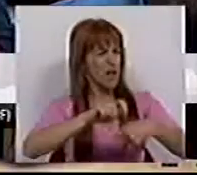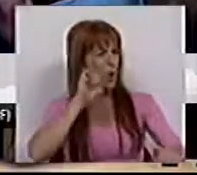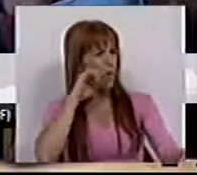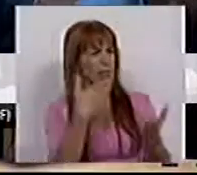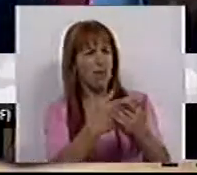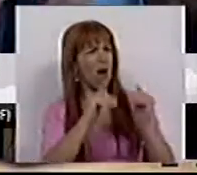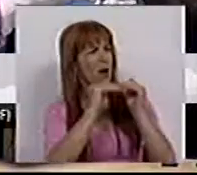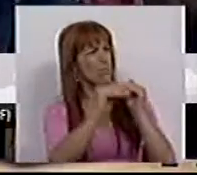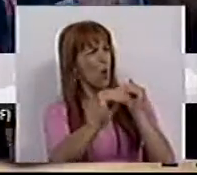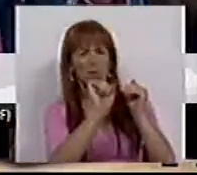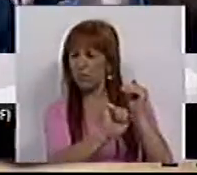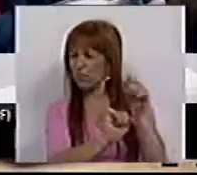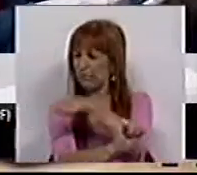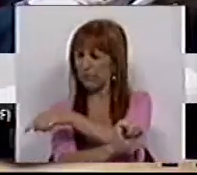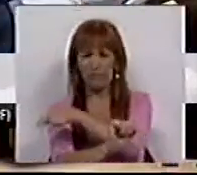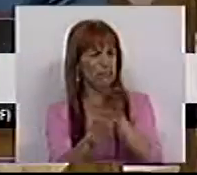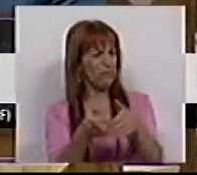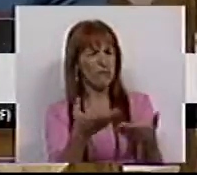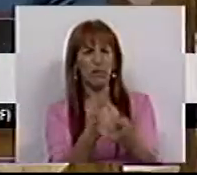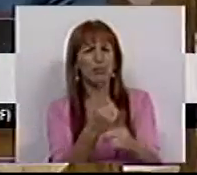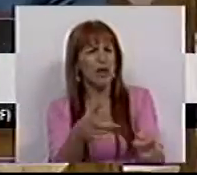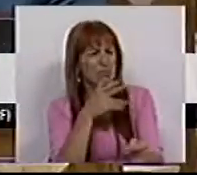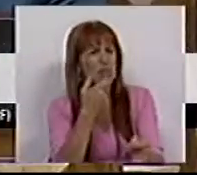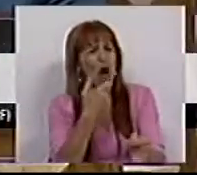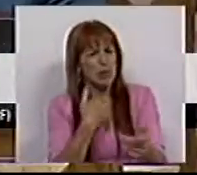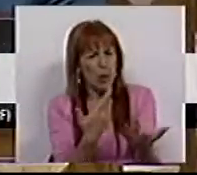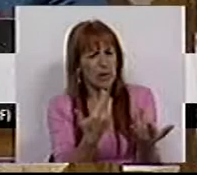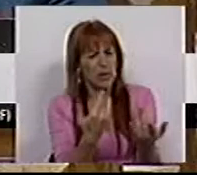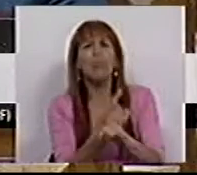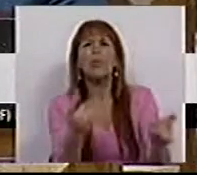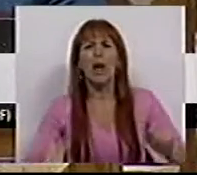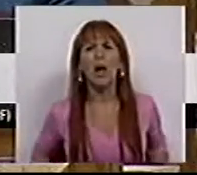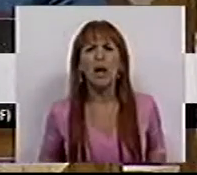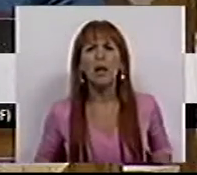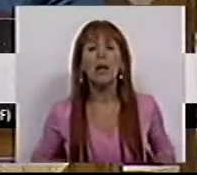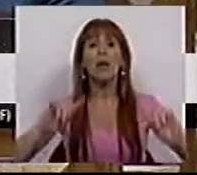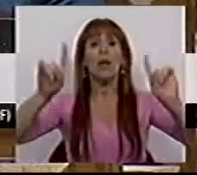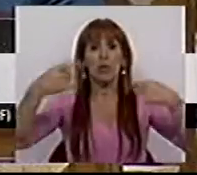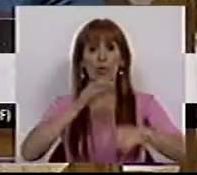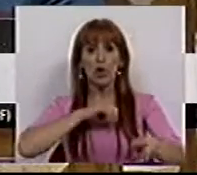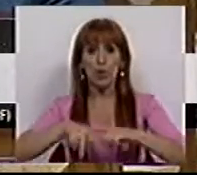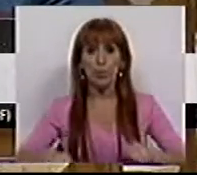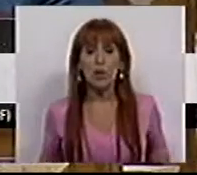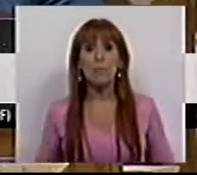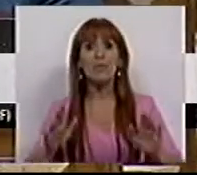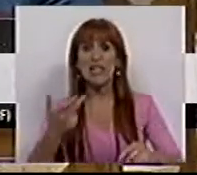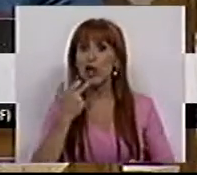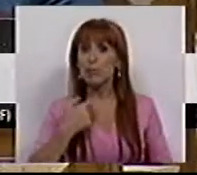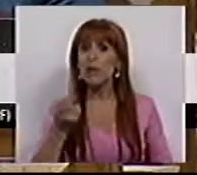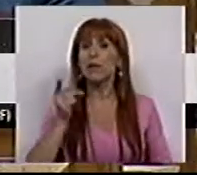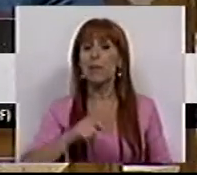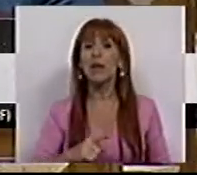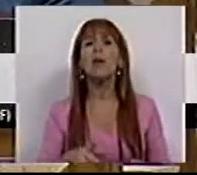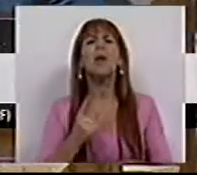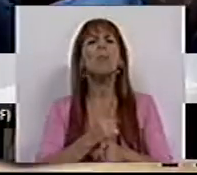garantir a sustentabilidade do mesmo grupo. Tem que responder a isto. Porquê? Depois, Sr. Deputado, tem que responder